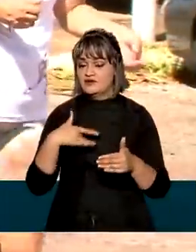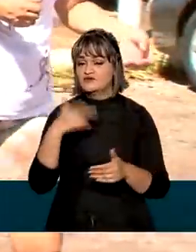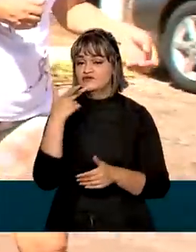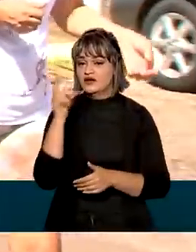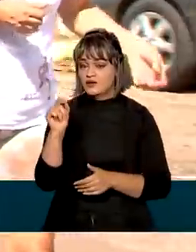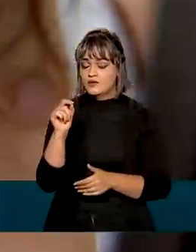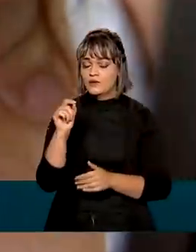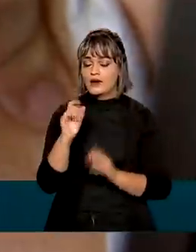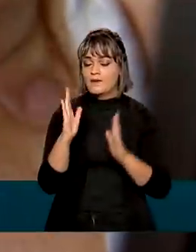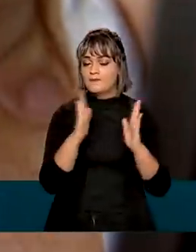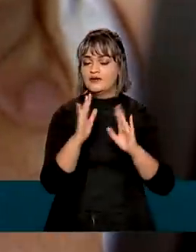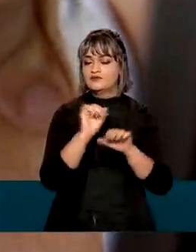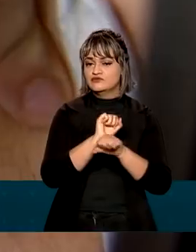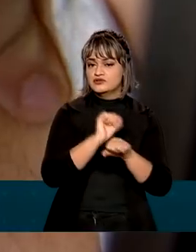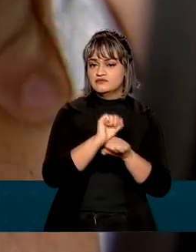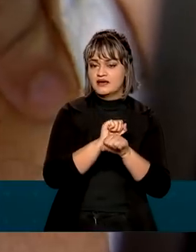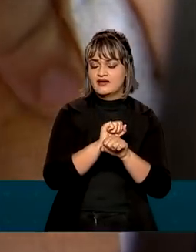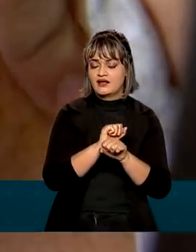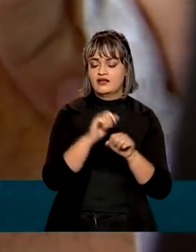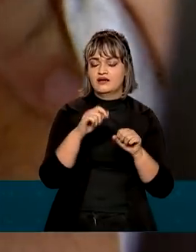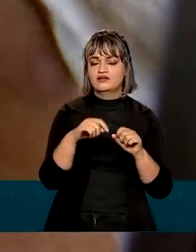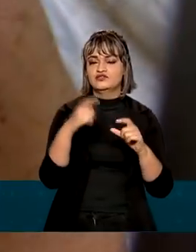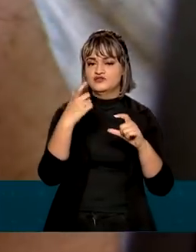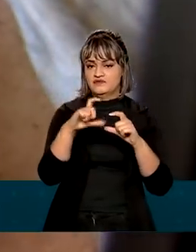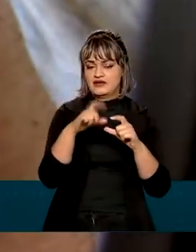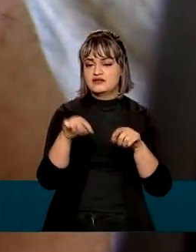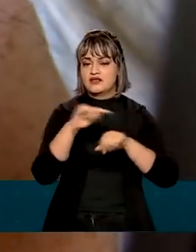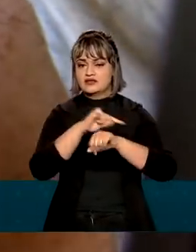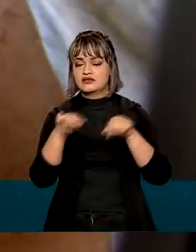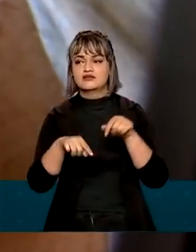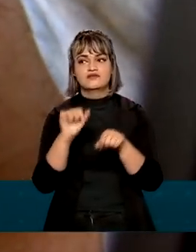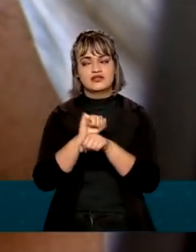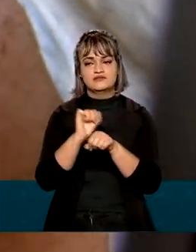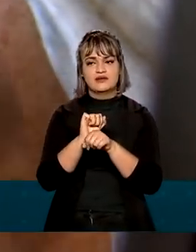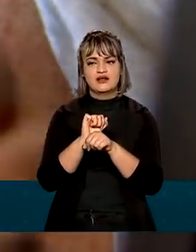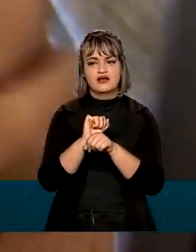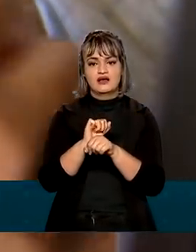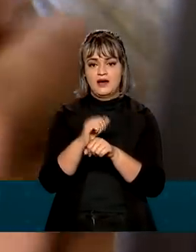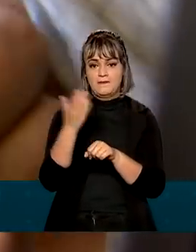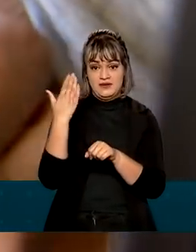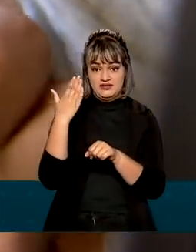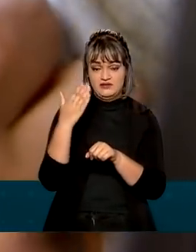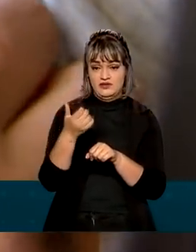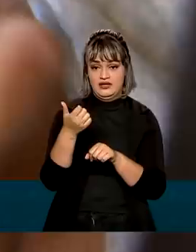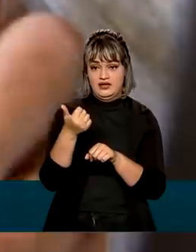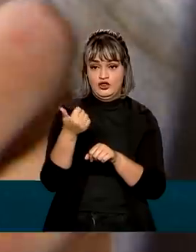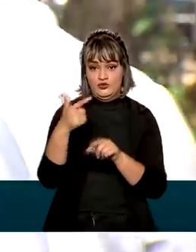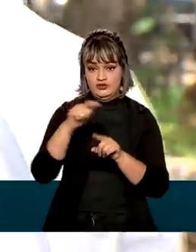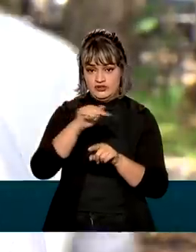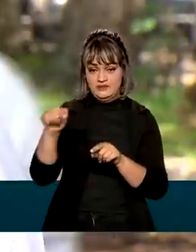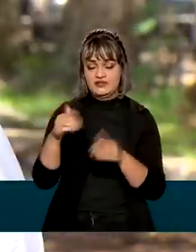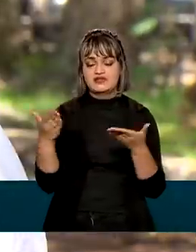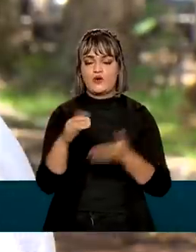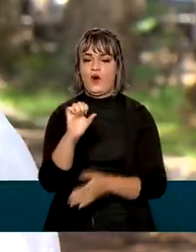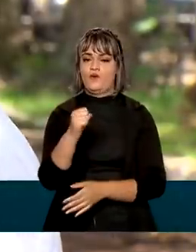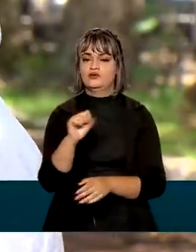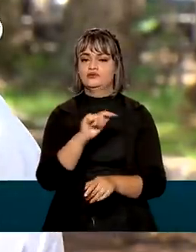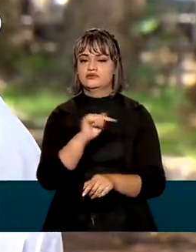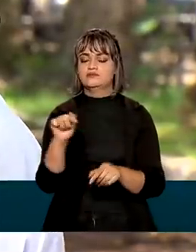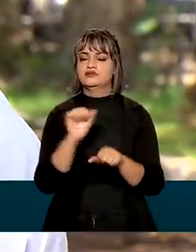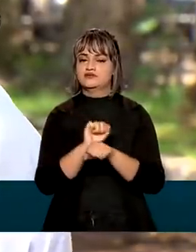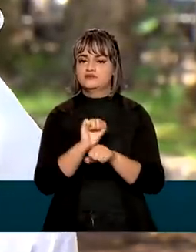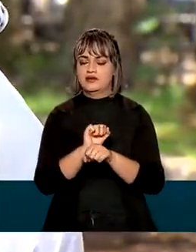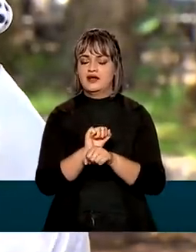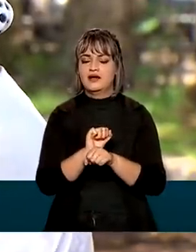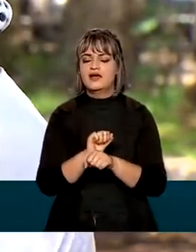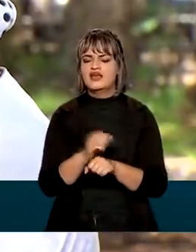redução do intervalo entre as doses da Pfizer e da AstraZeneca de 12 para 8 semanas. A previsão é que este novo